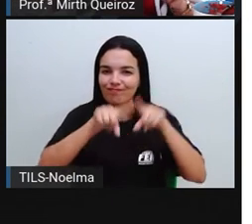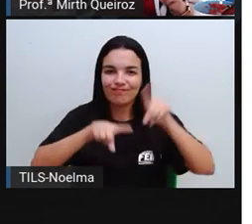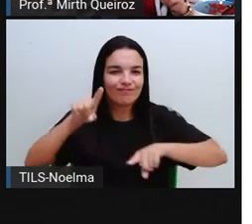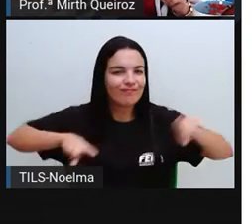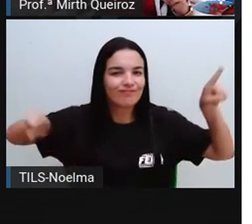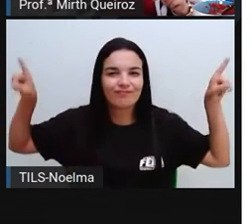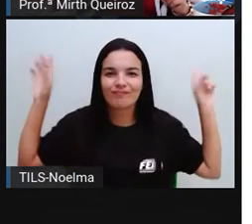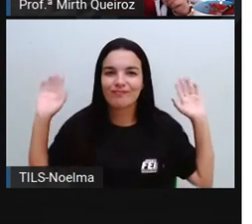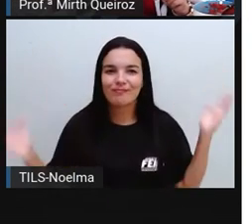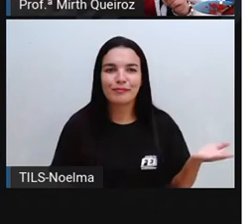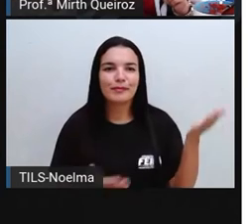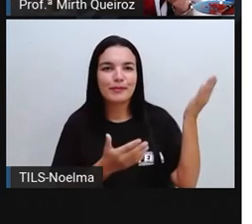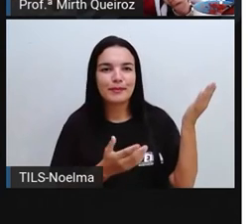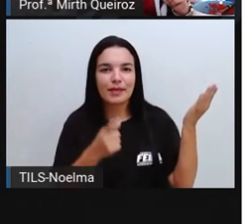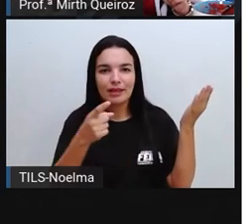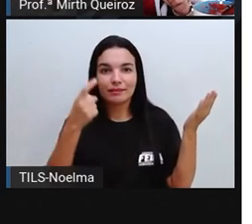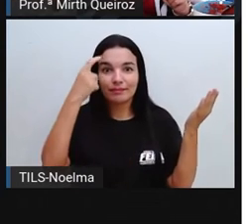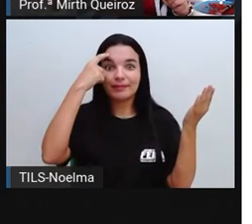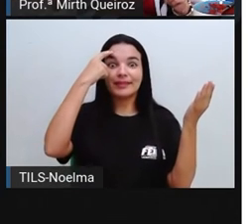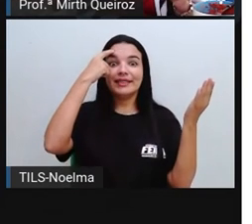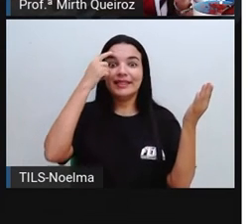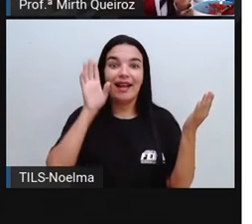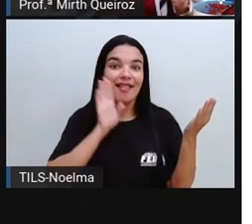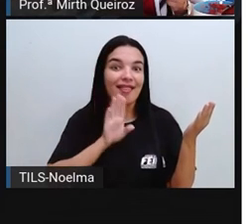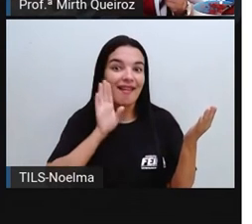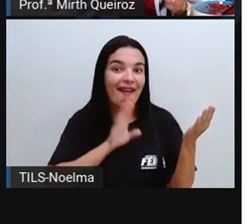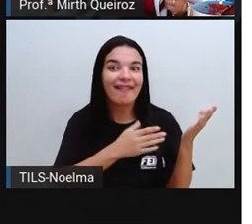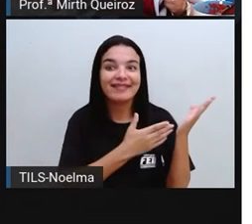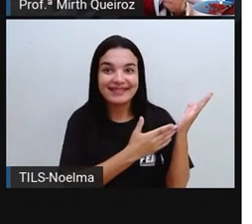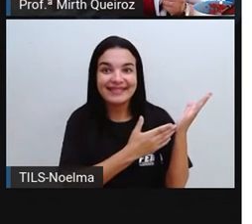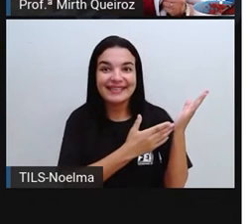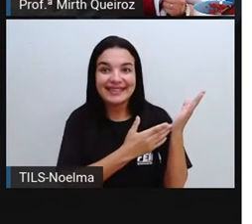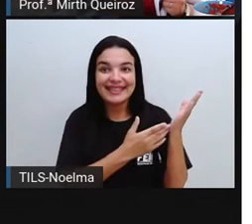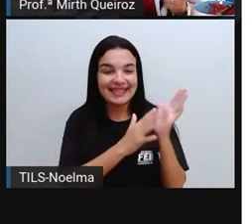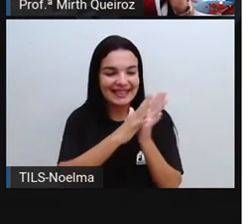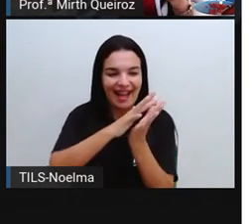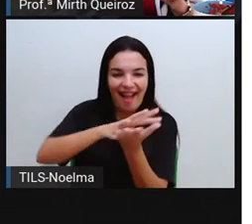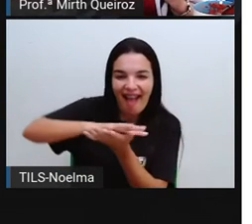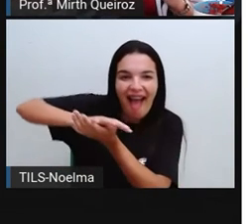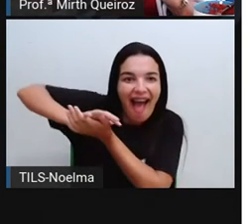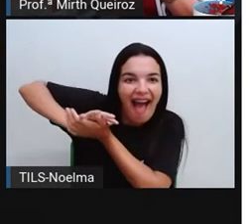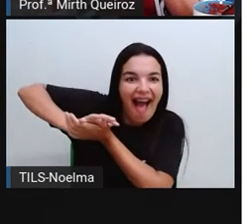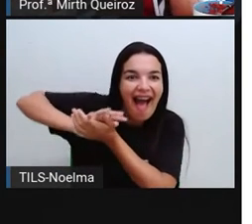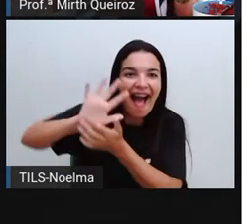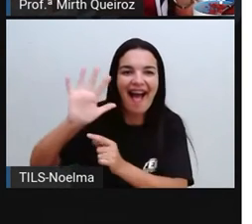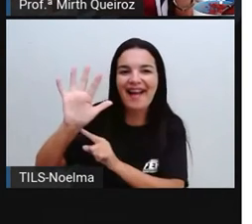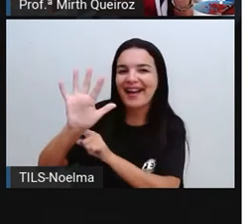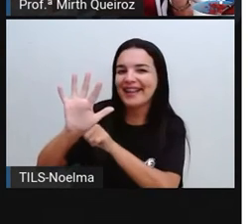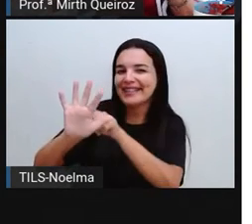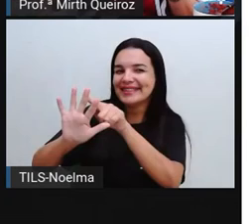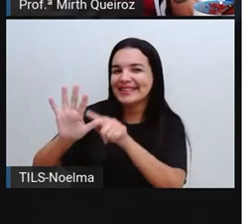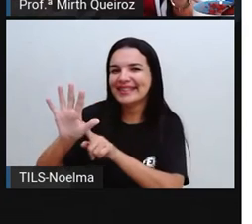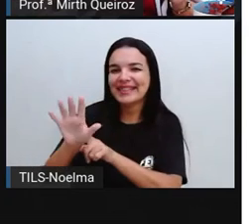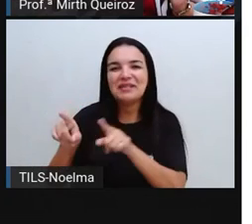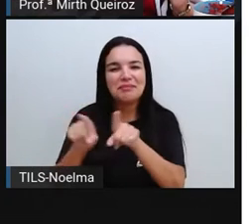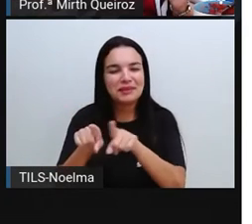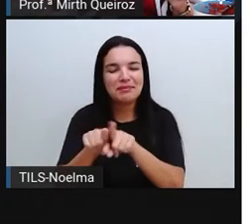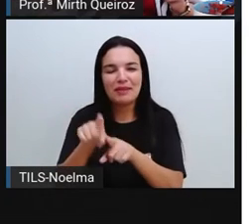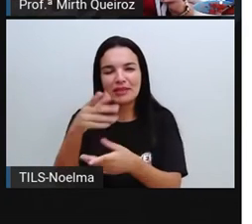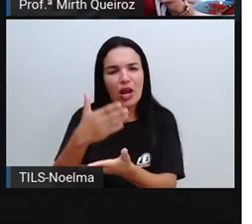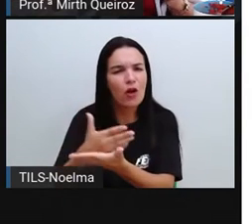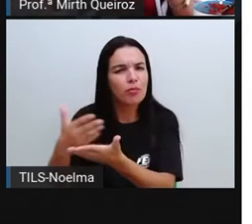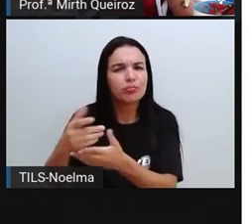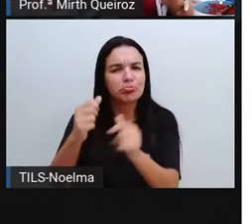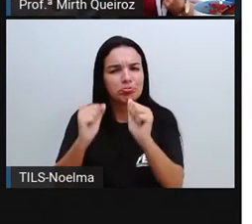Dê uma olhada nessas ideias legais De objetos que foram feitos de argila E qualquer iniciante consegue